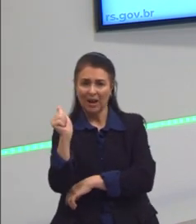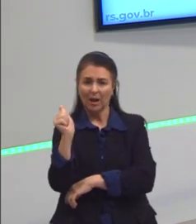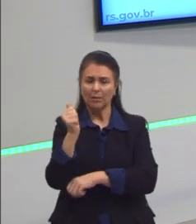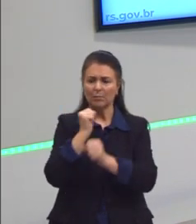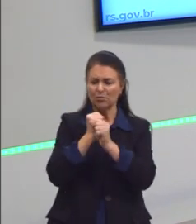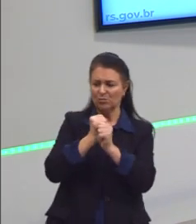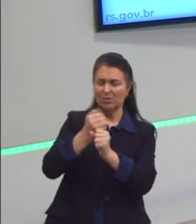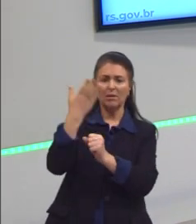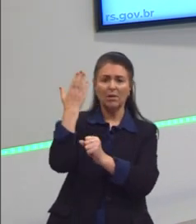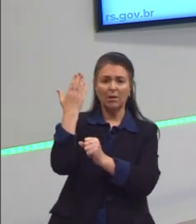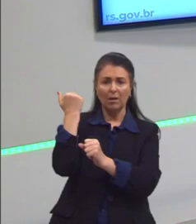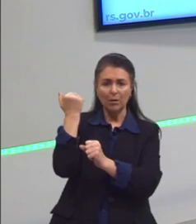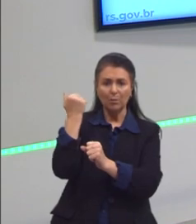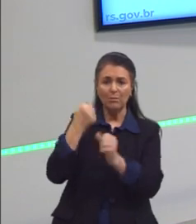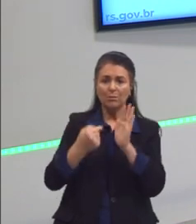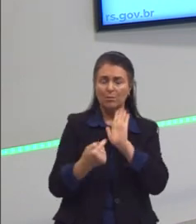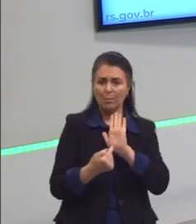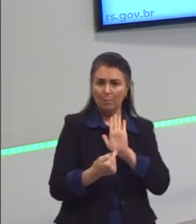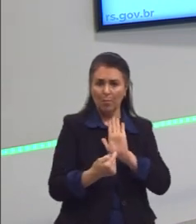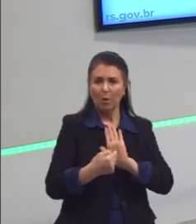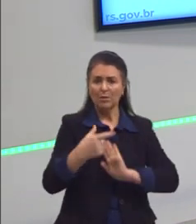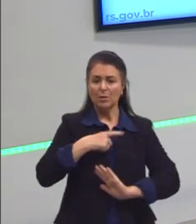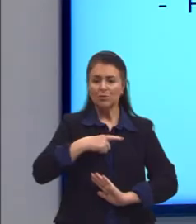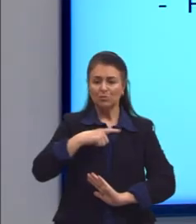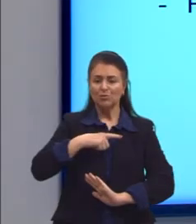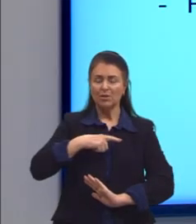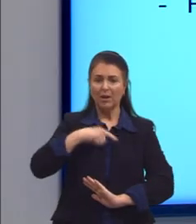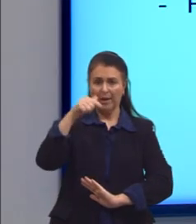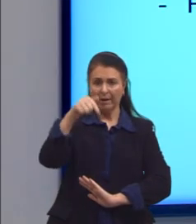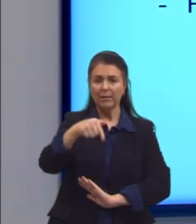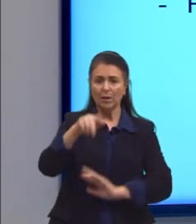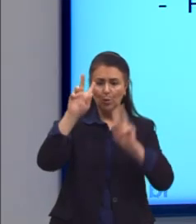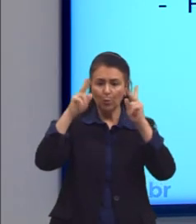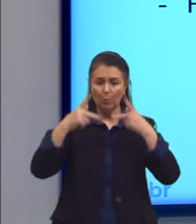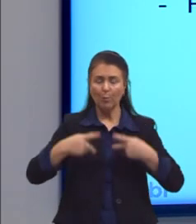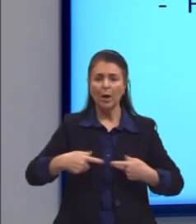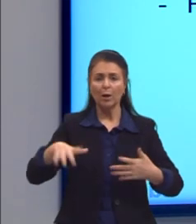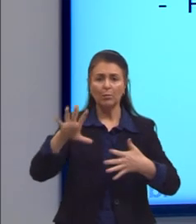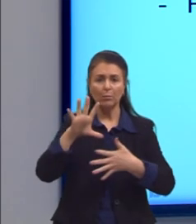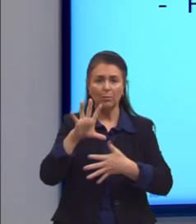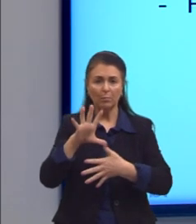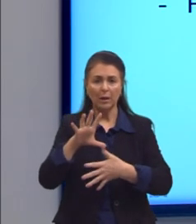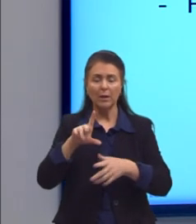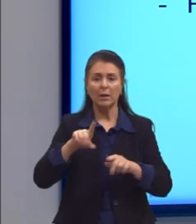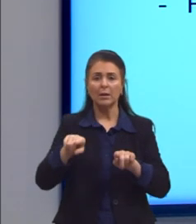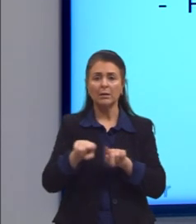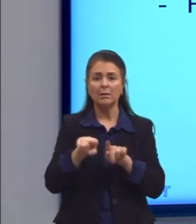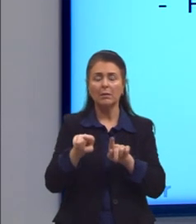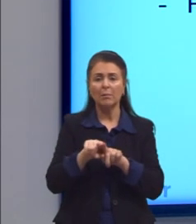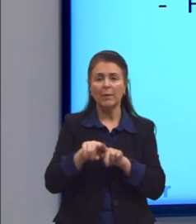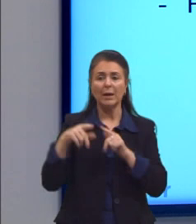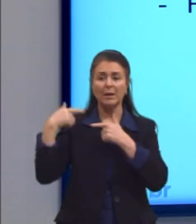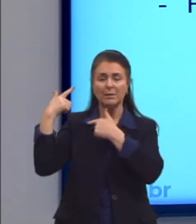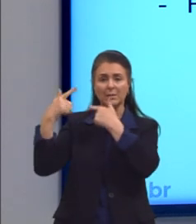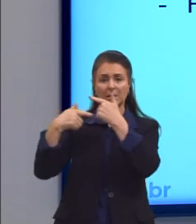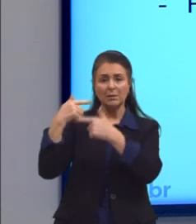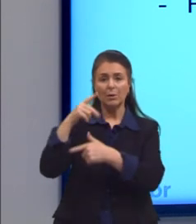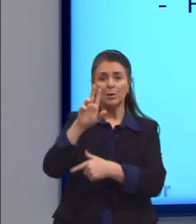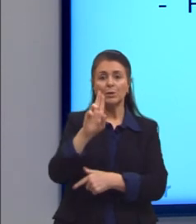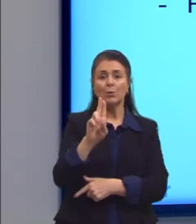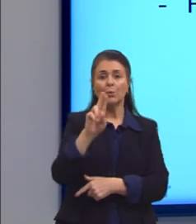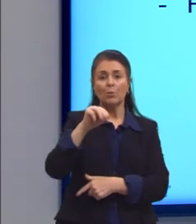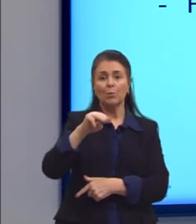essa presença mais antiga de seres humanos na América. Tradições Umbu e Humaitá, da região sul.